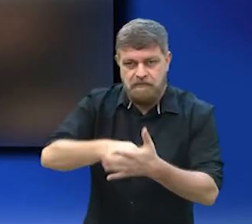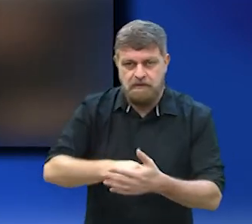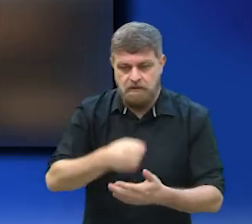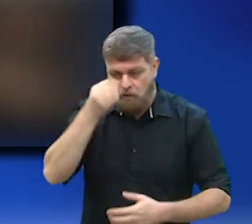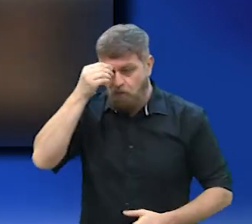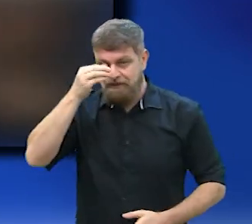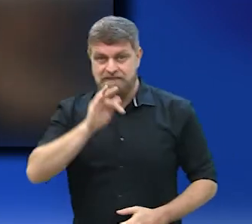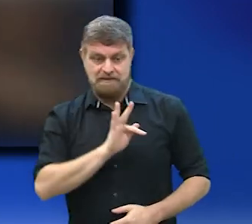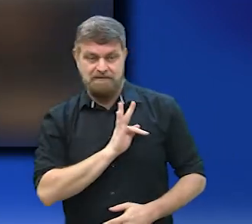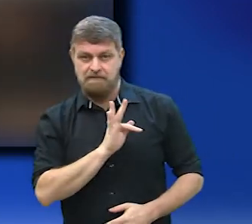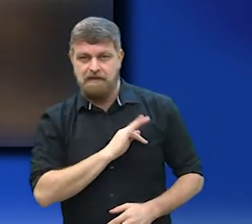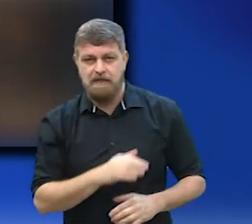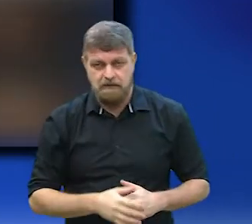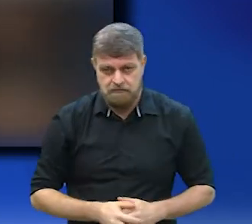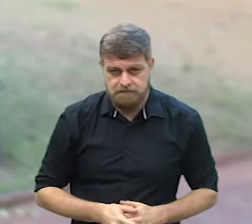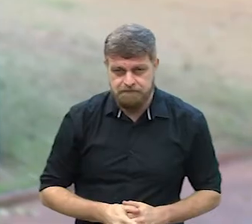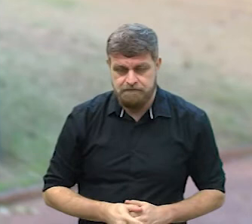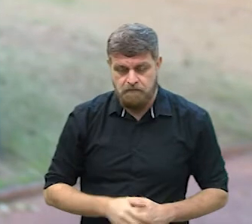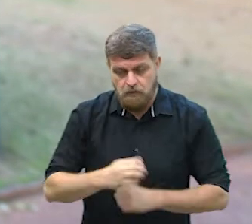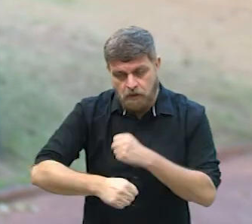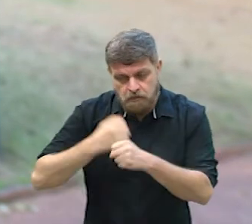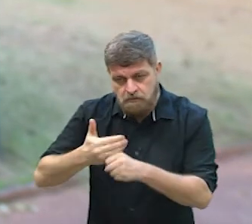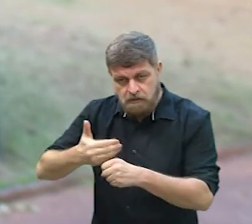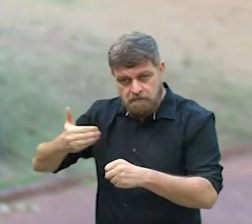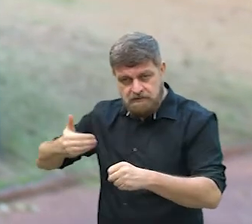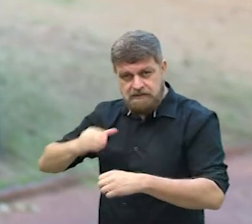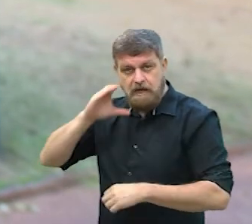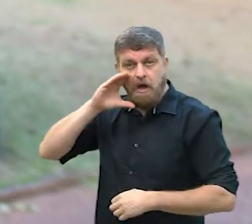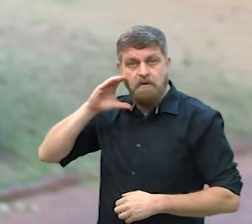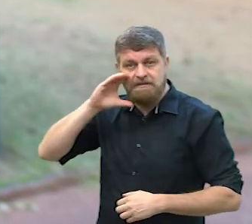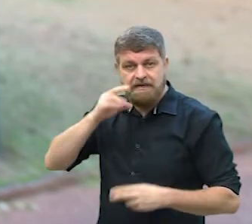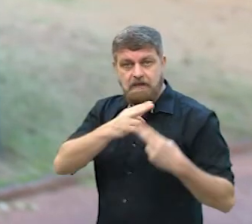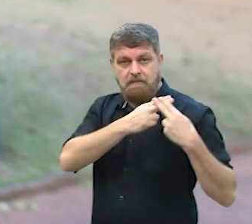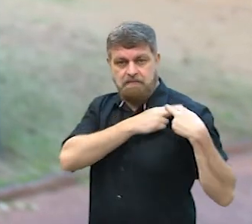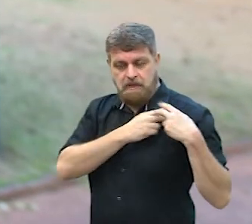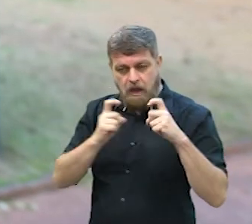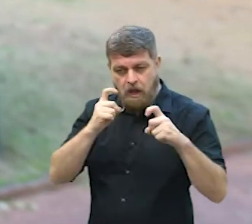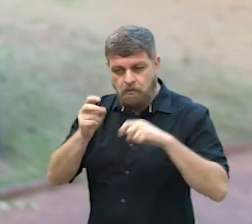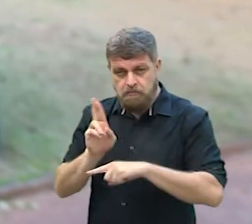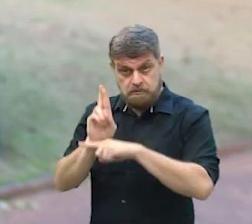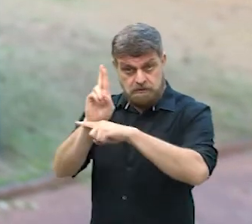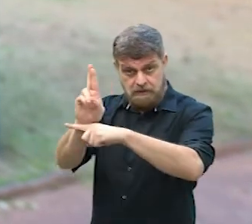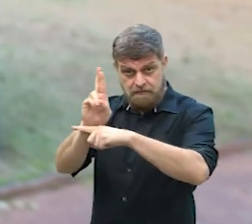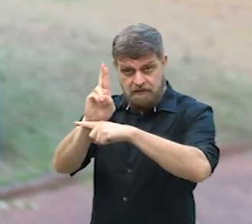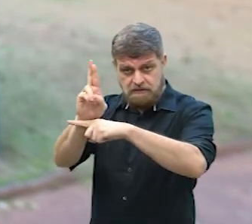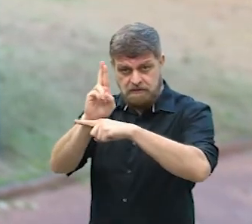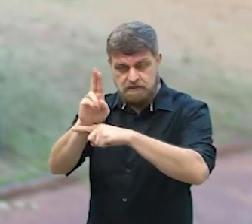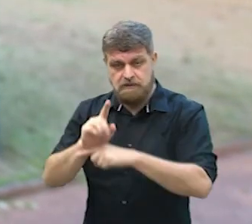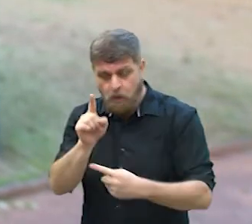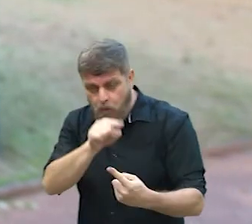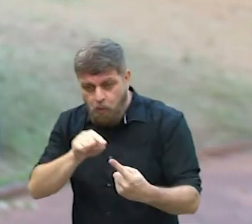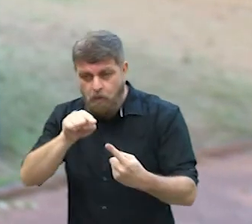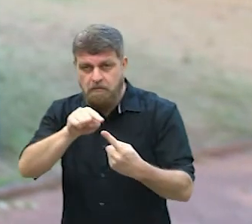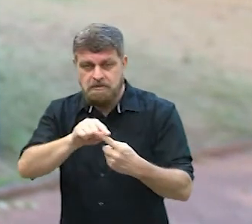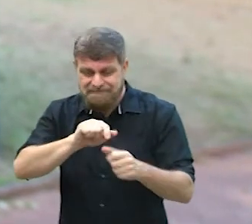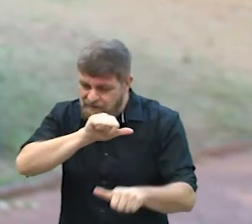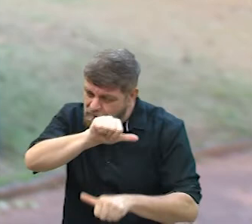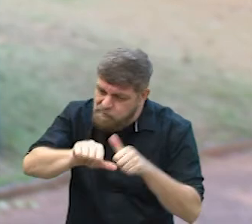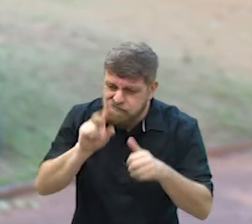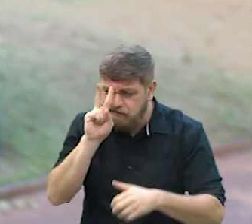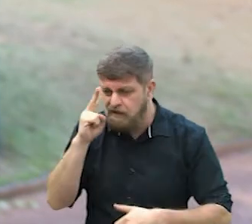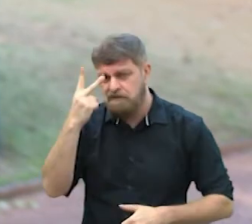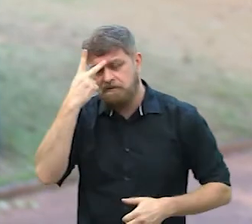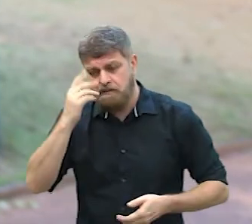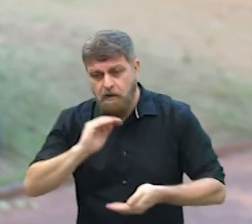Não adianta só ter conhecimento técnico. No ano passado, o vereador presidiu a comissão de representação da Câmara para tentar